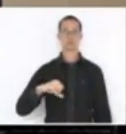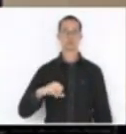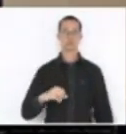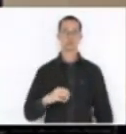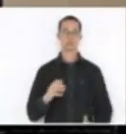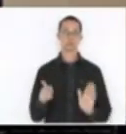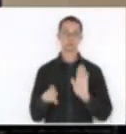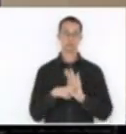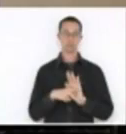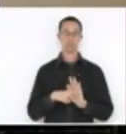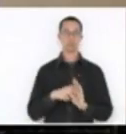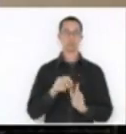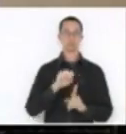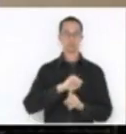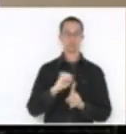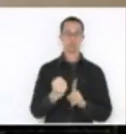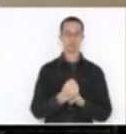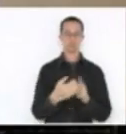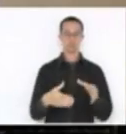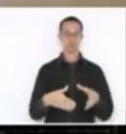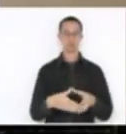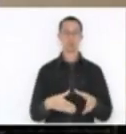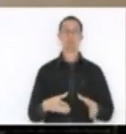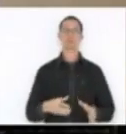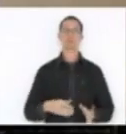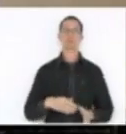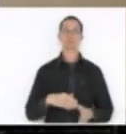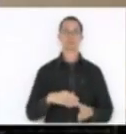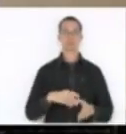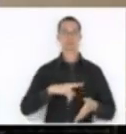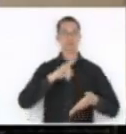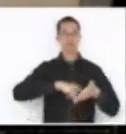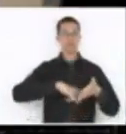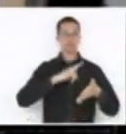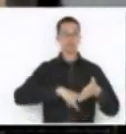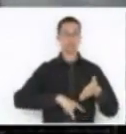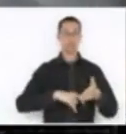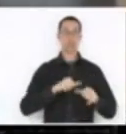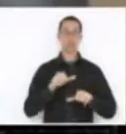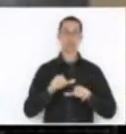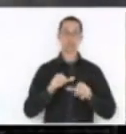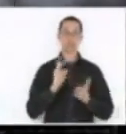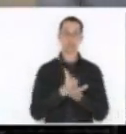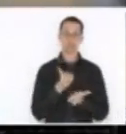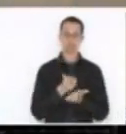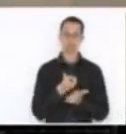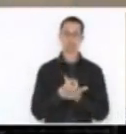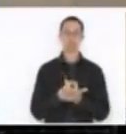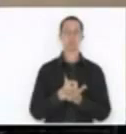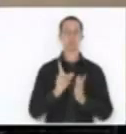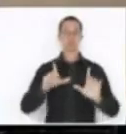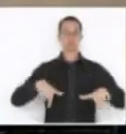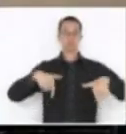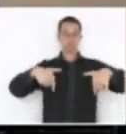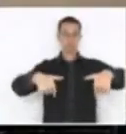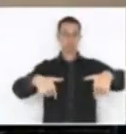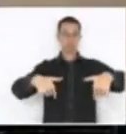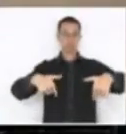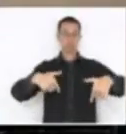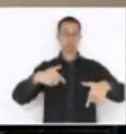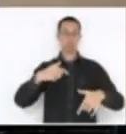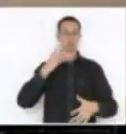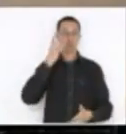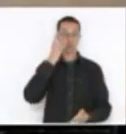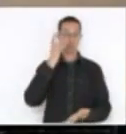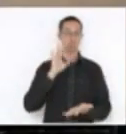Social, encaminha documentação para manutenção do título de reconhecimento de utilidade pública